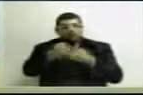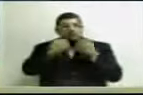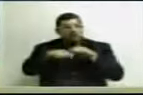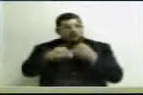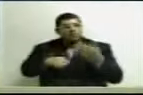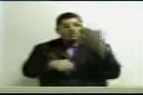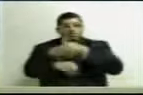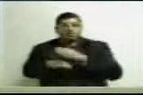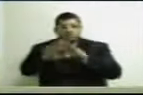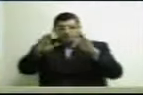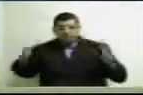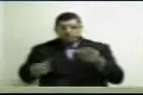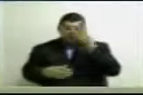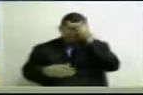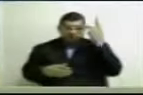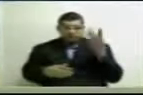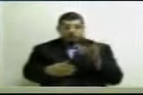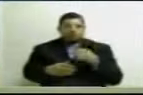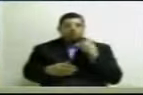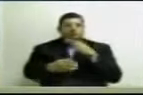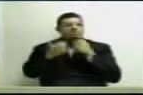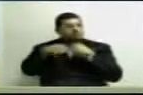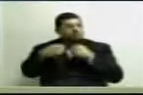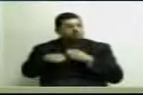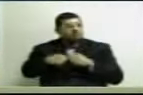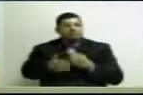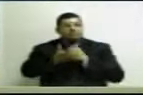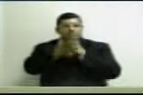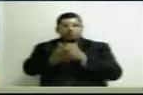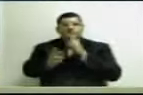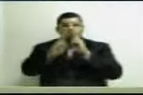que precisam chegar à mesa do cidadão e nós precisamos oferecer uma resposta a isso.